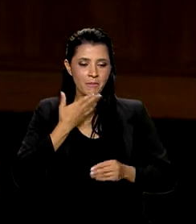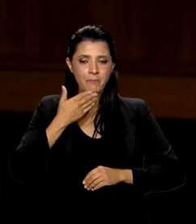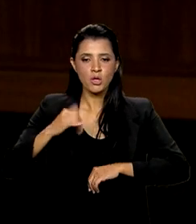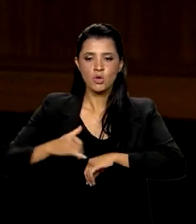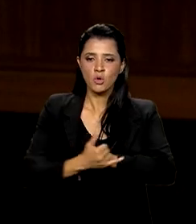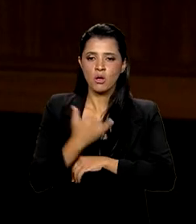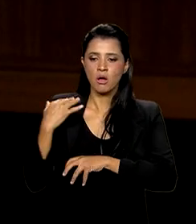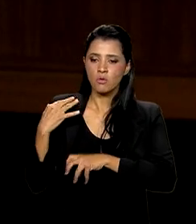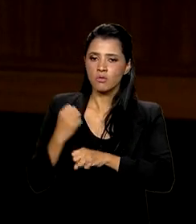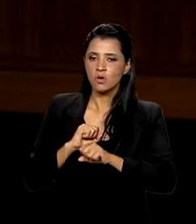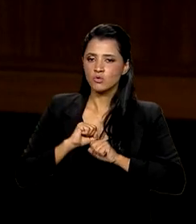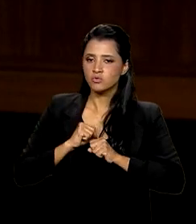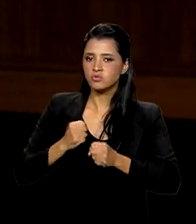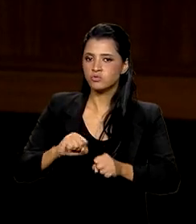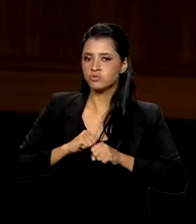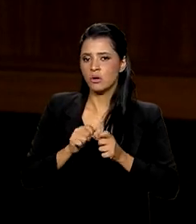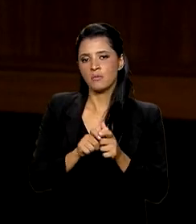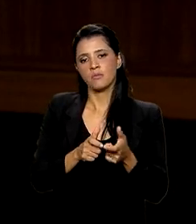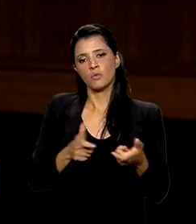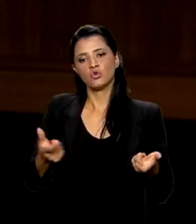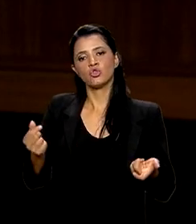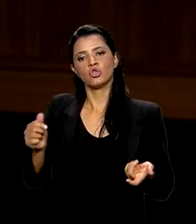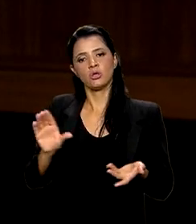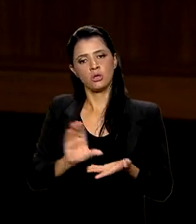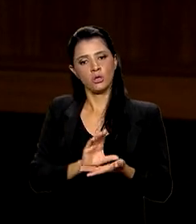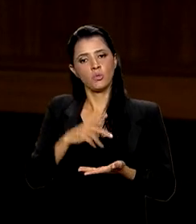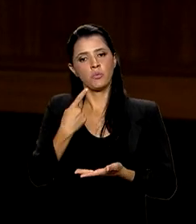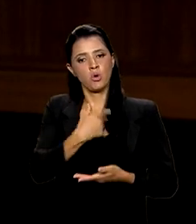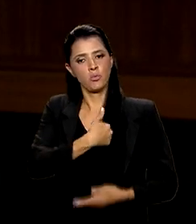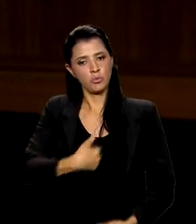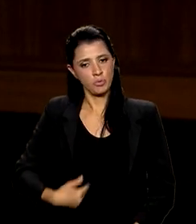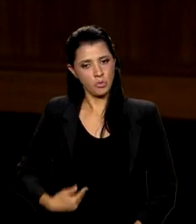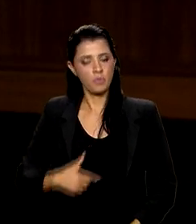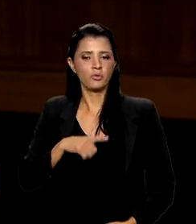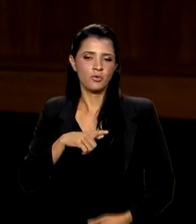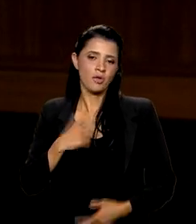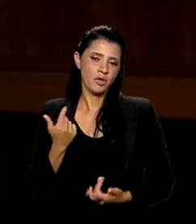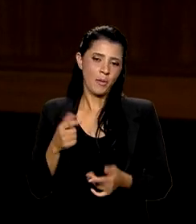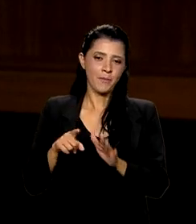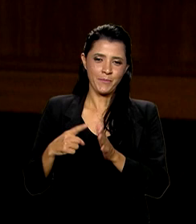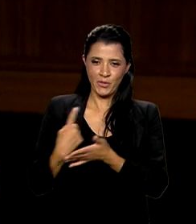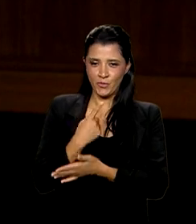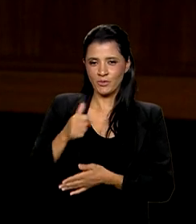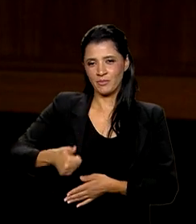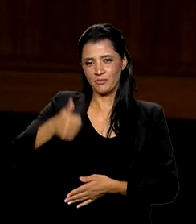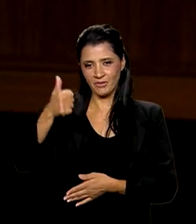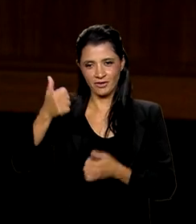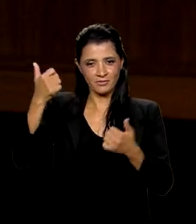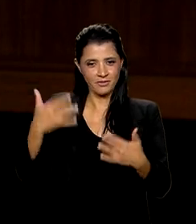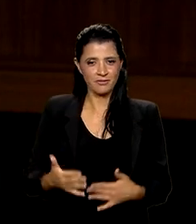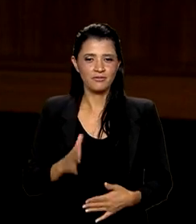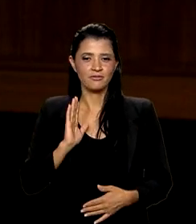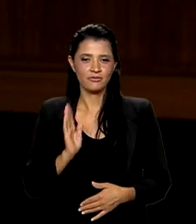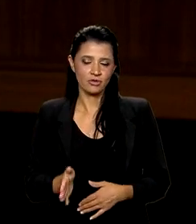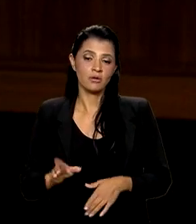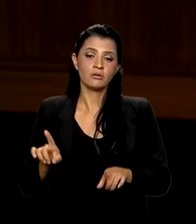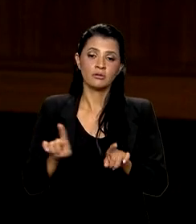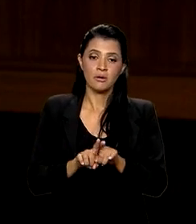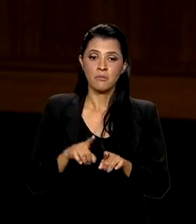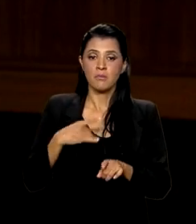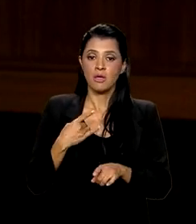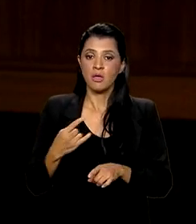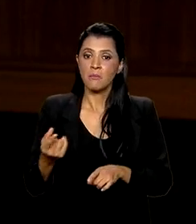somar esforço, é ampliar os recursos públicos, como falamos na primeira pergunta aqui do programa, e também atrair mais